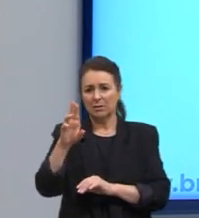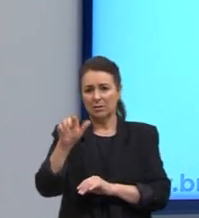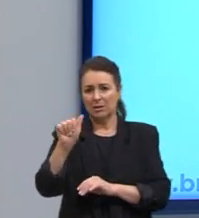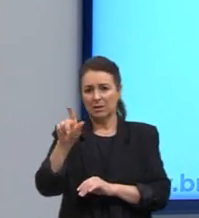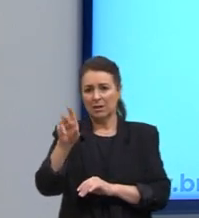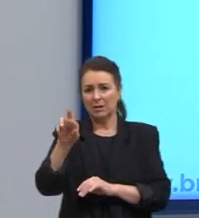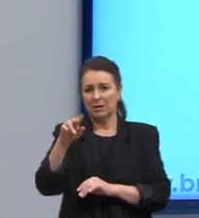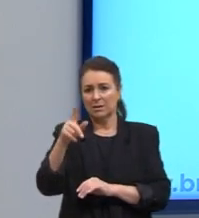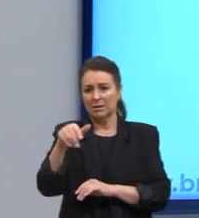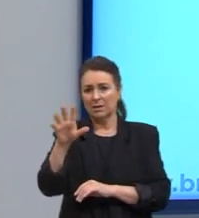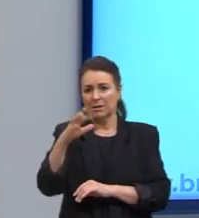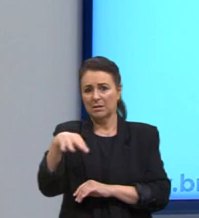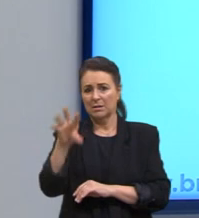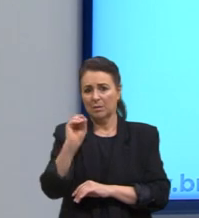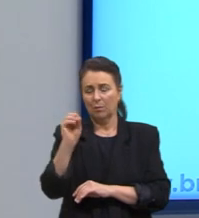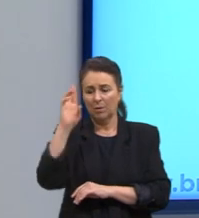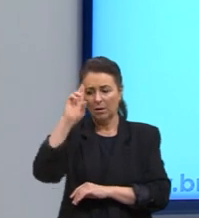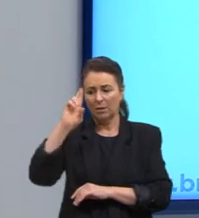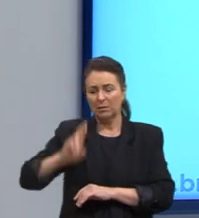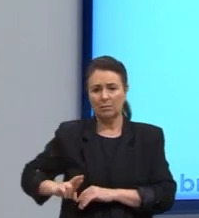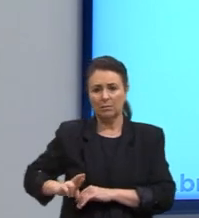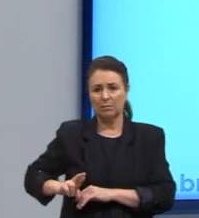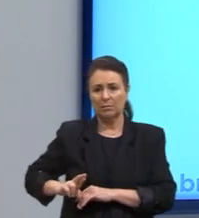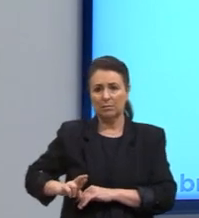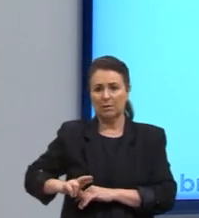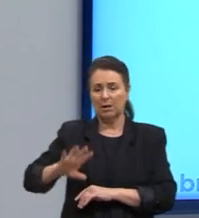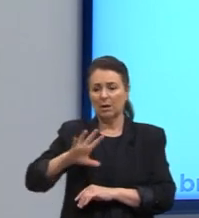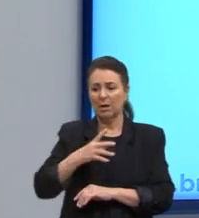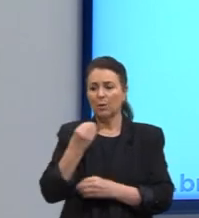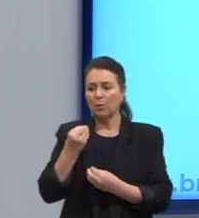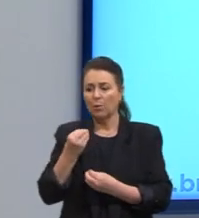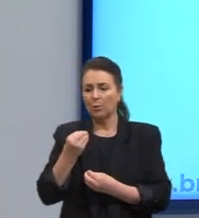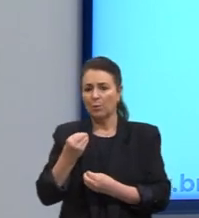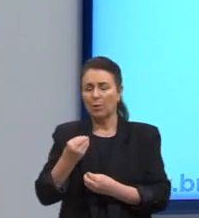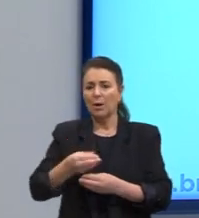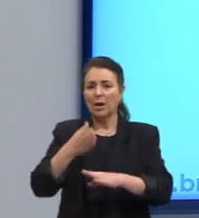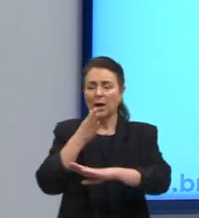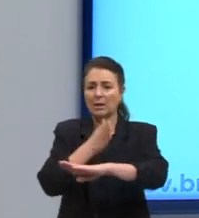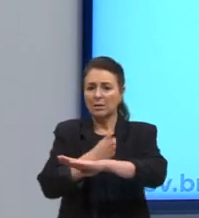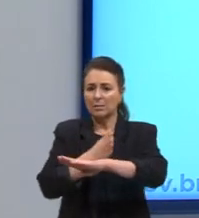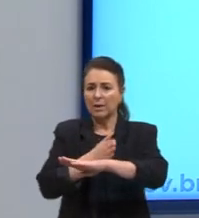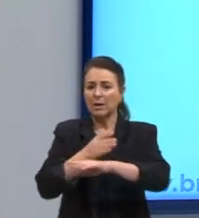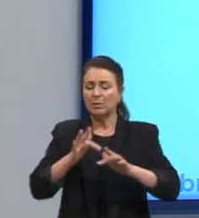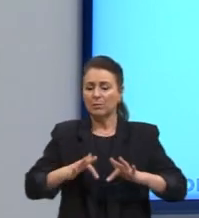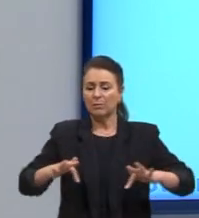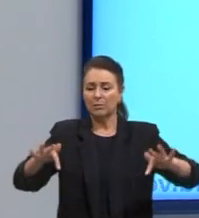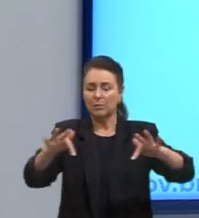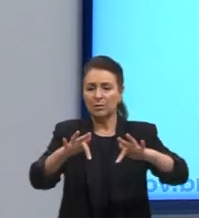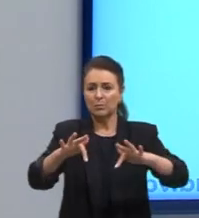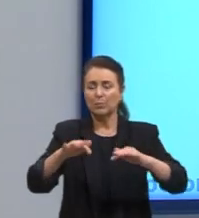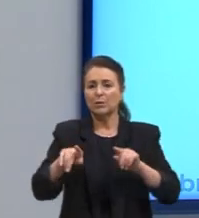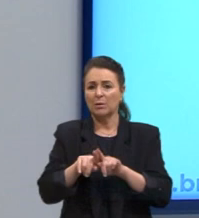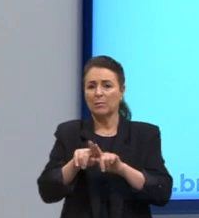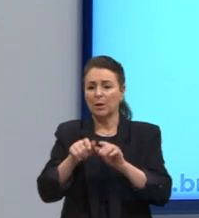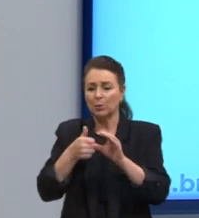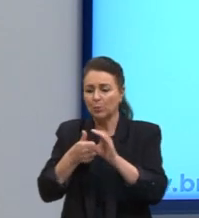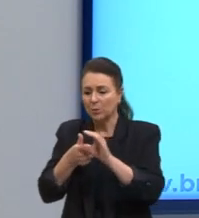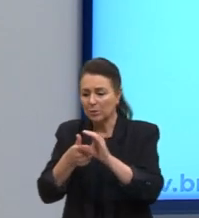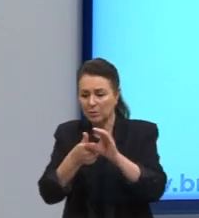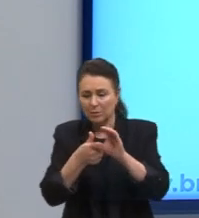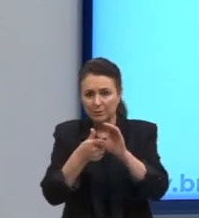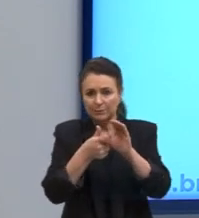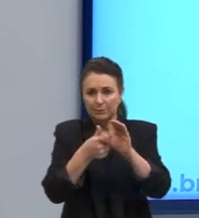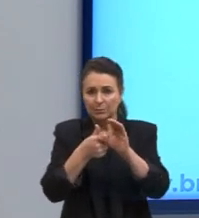razão, pela saída dessa crença que era a Idade Média, o feudalismo e o cristianismo. Olha, uma totalidade